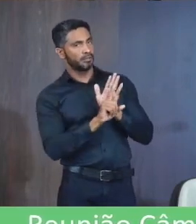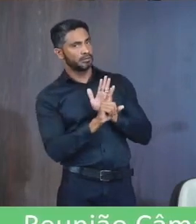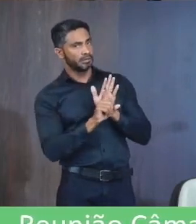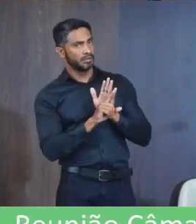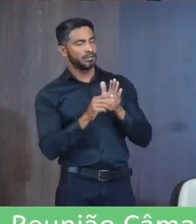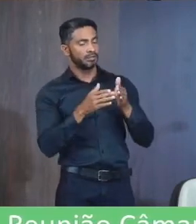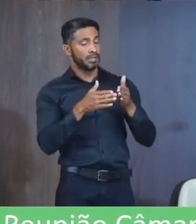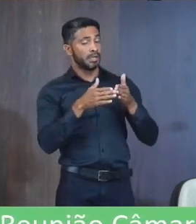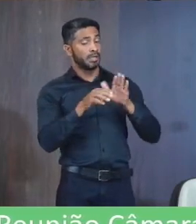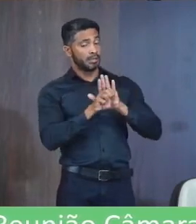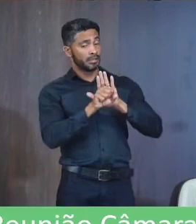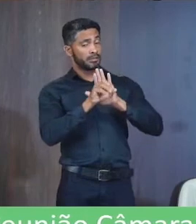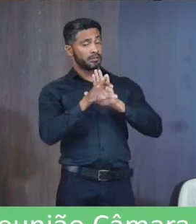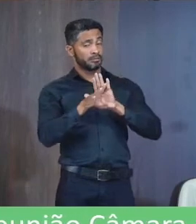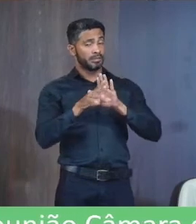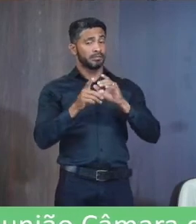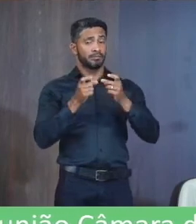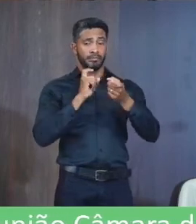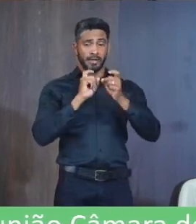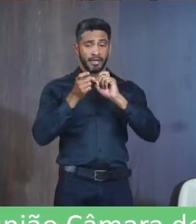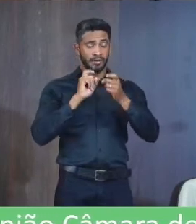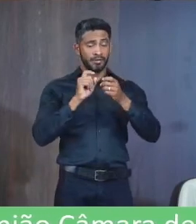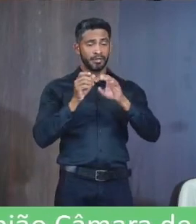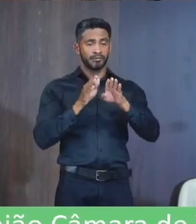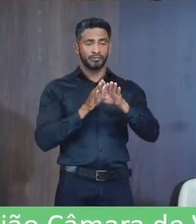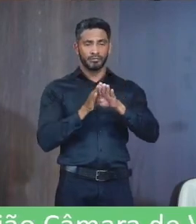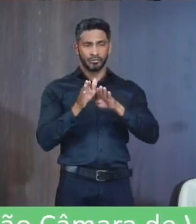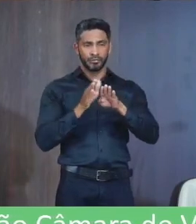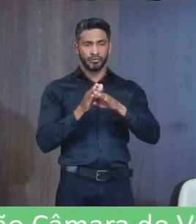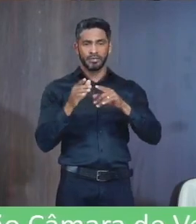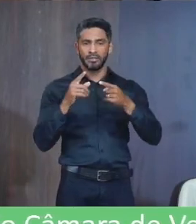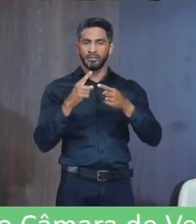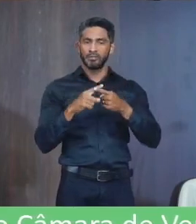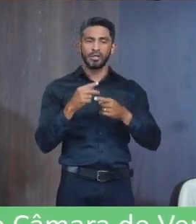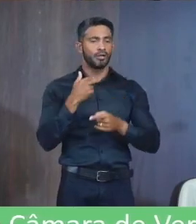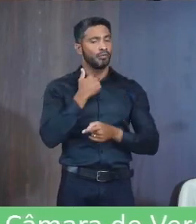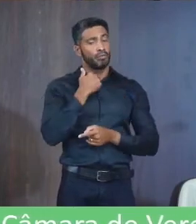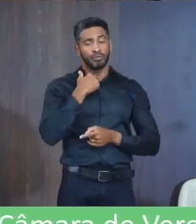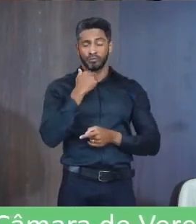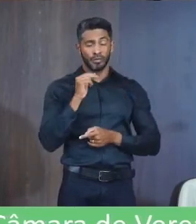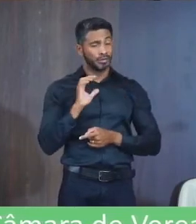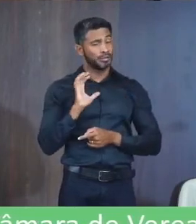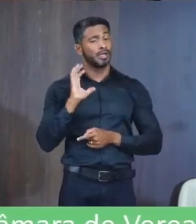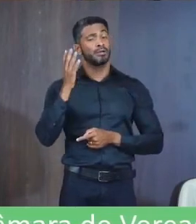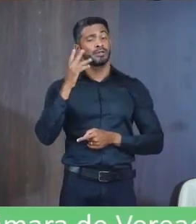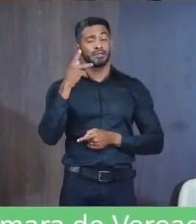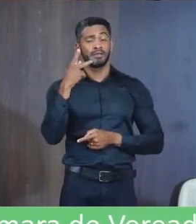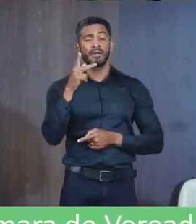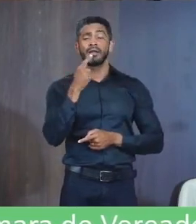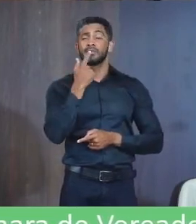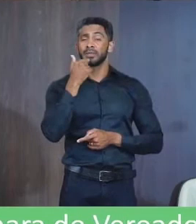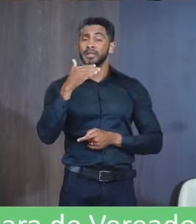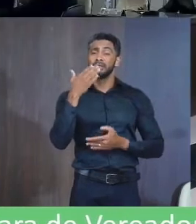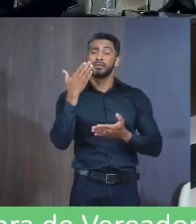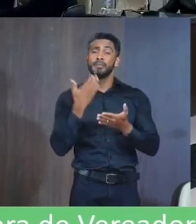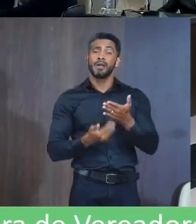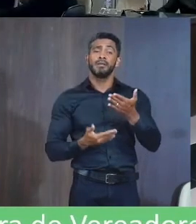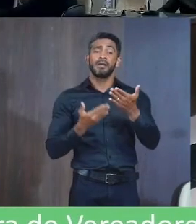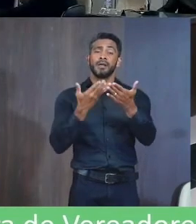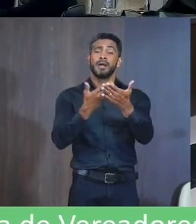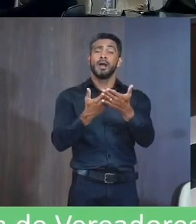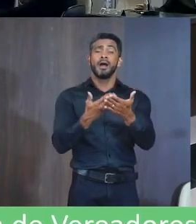requerimento Para a reunião Do conselho Porque isso aí Não pode acontecer Da criança Perder aula